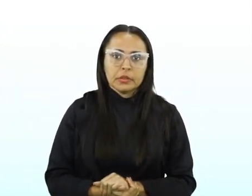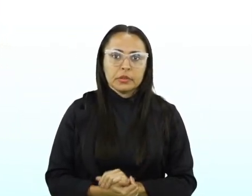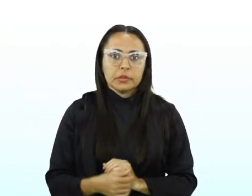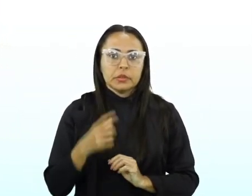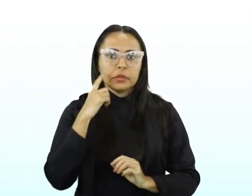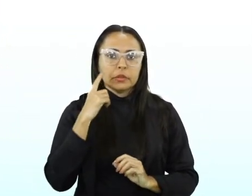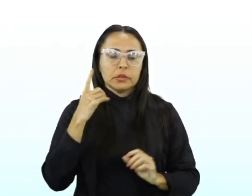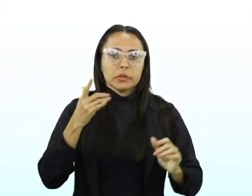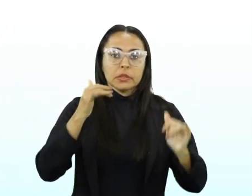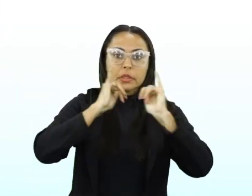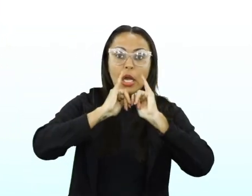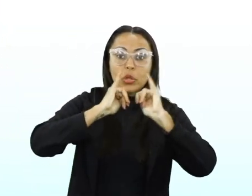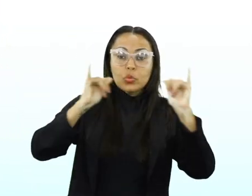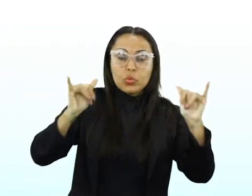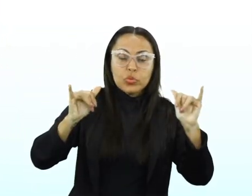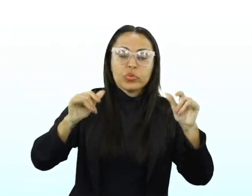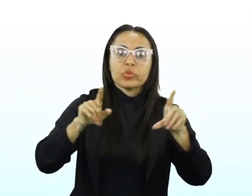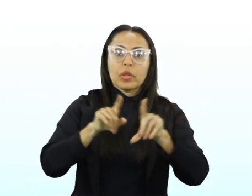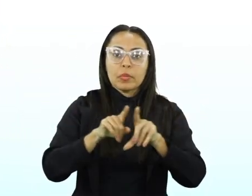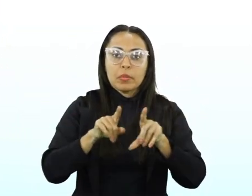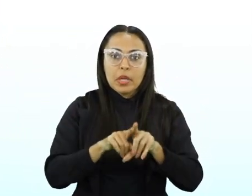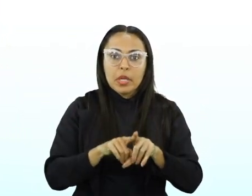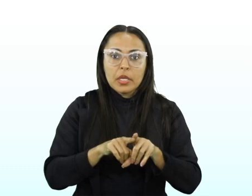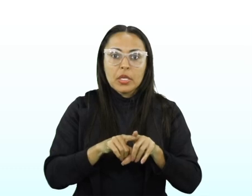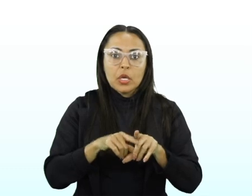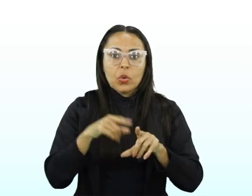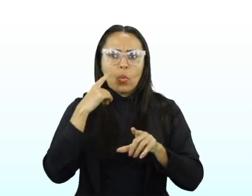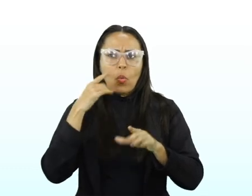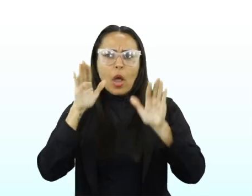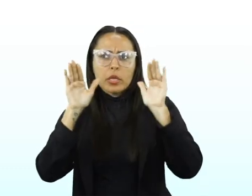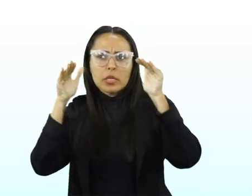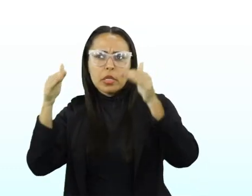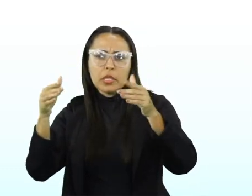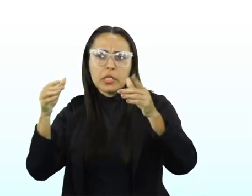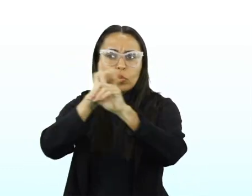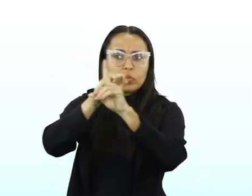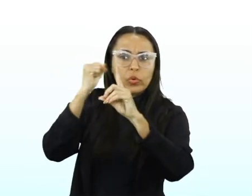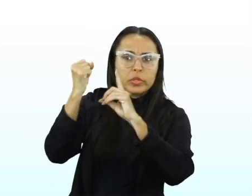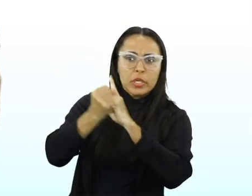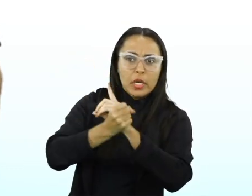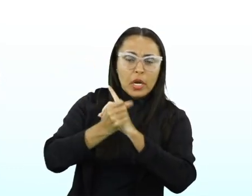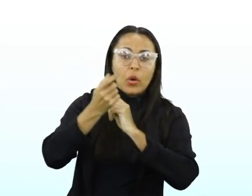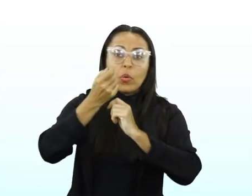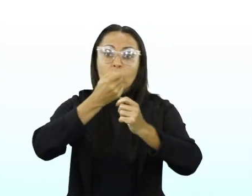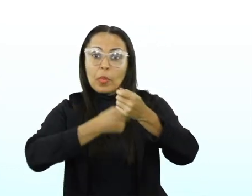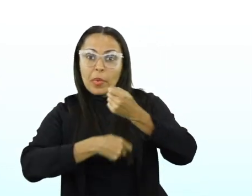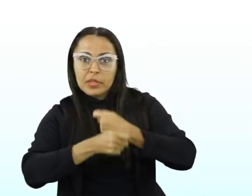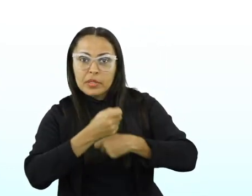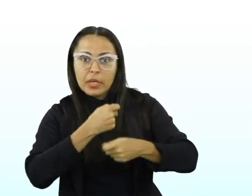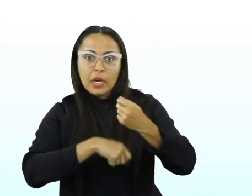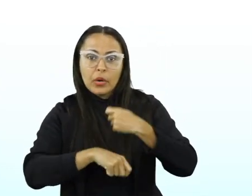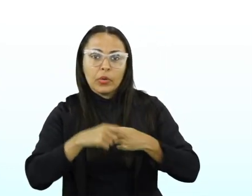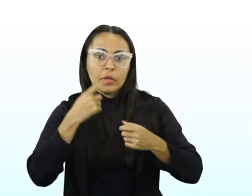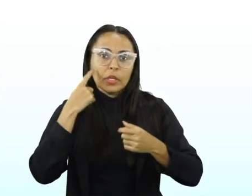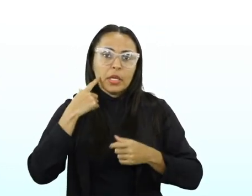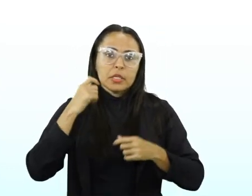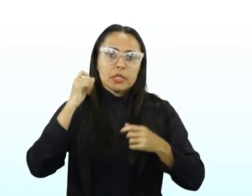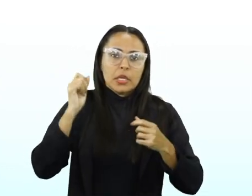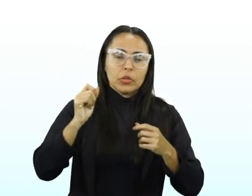anúncios com aquela intenção social ou comercial. E, sendo a propaganda,